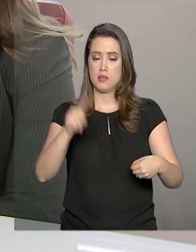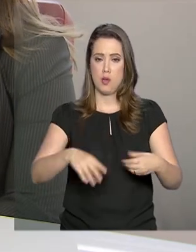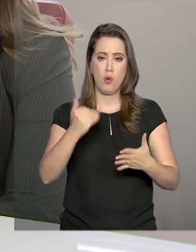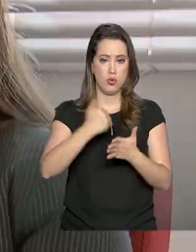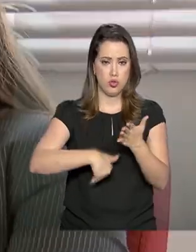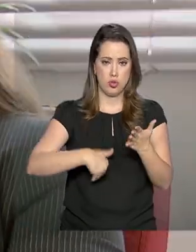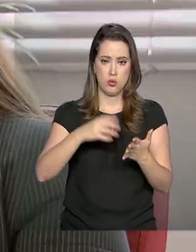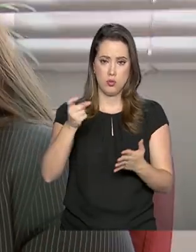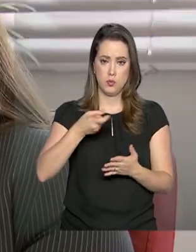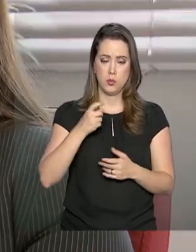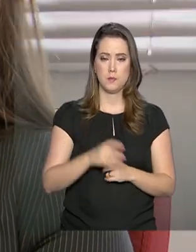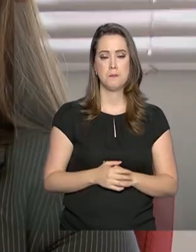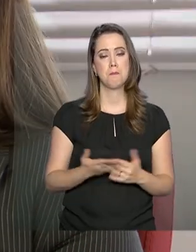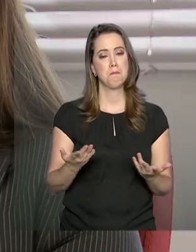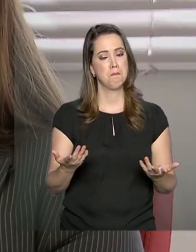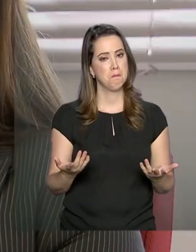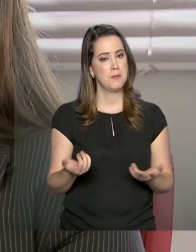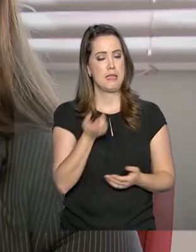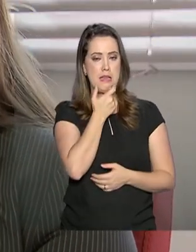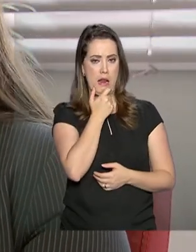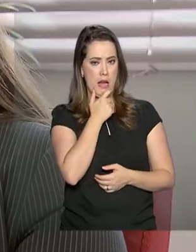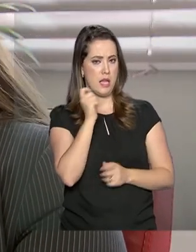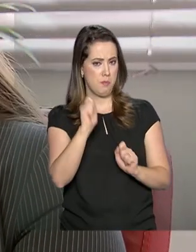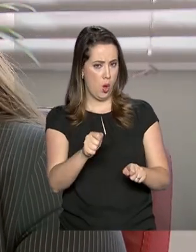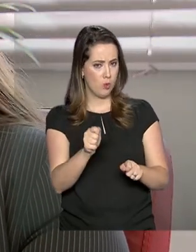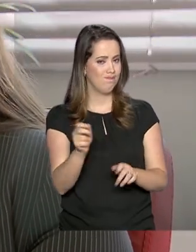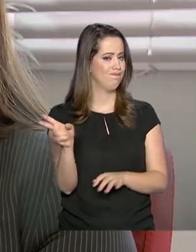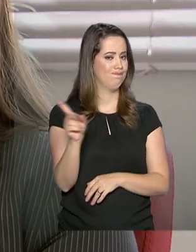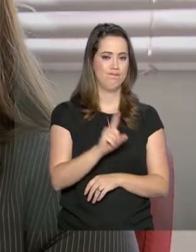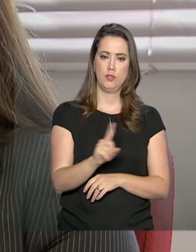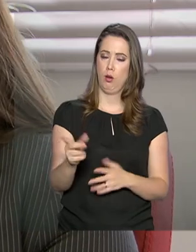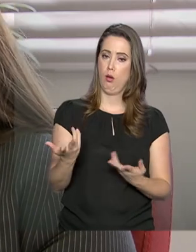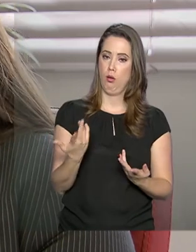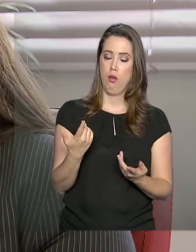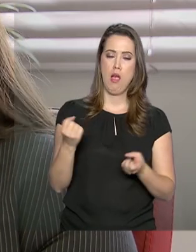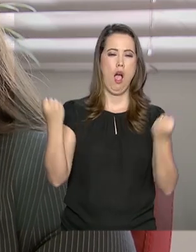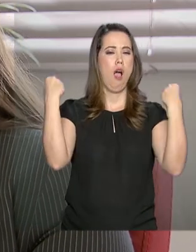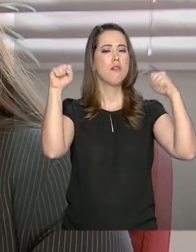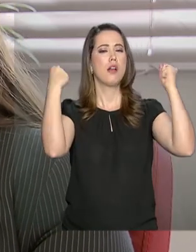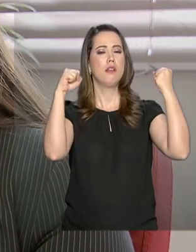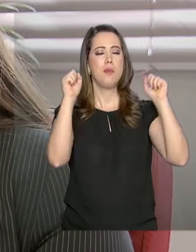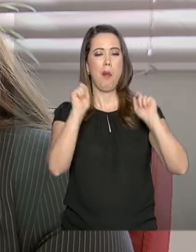dedutível. Inglês, pode? Não pode. Academia, pode? Não.